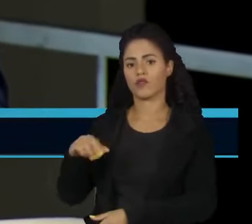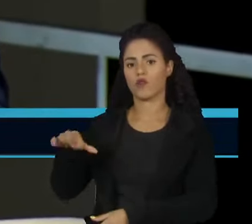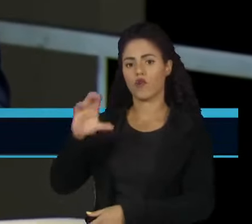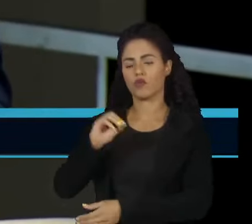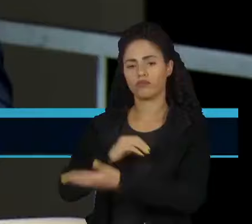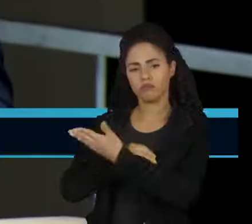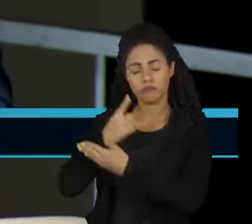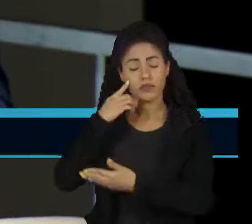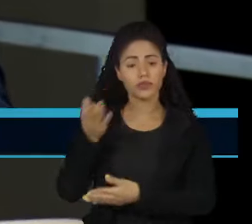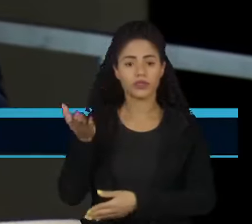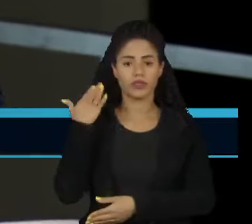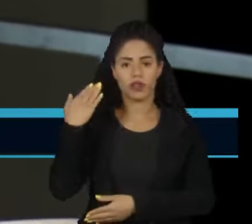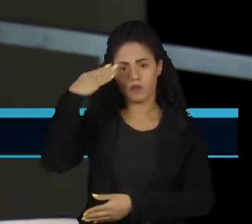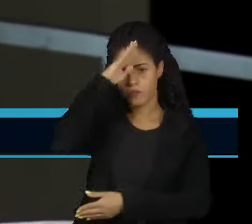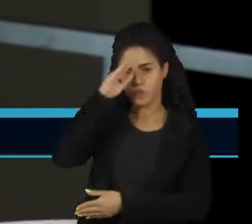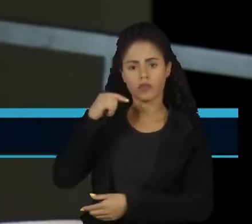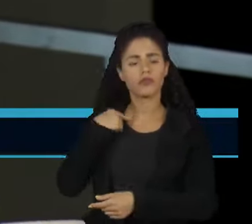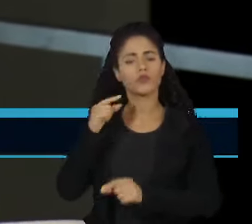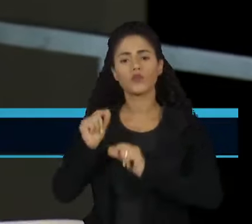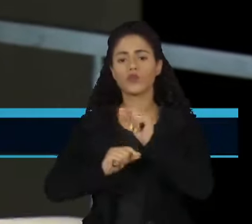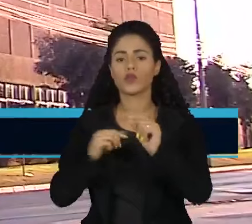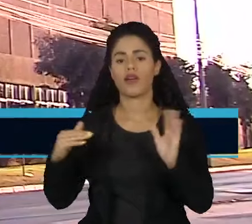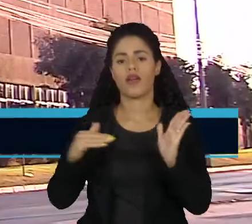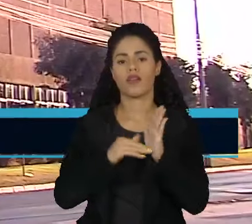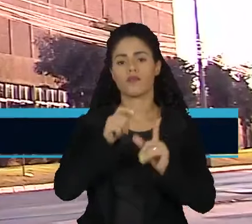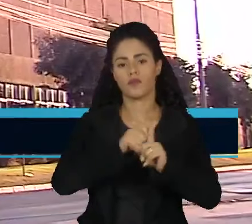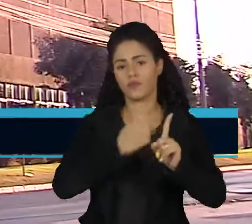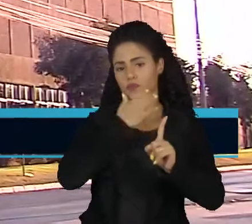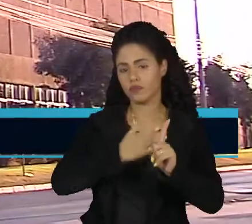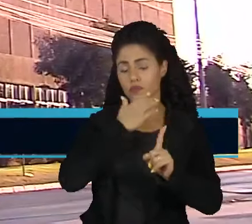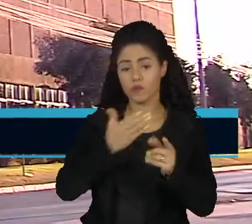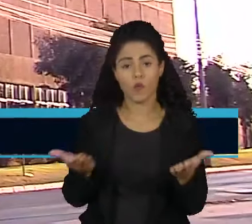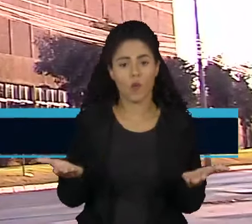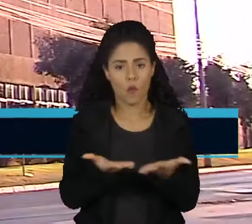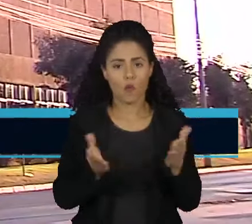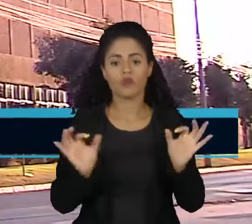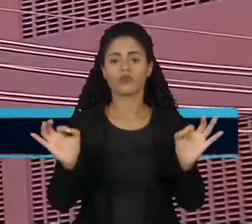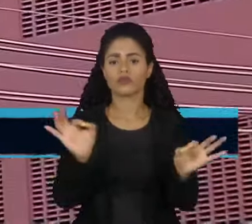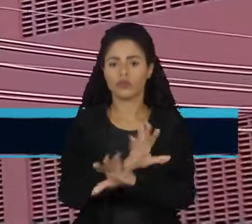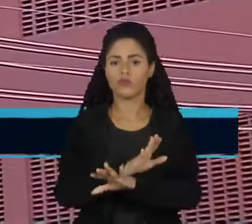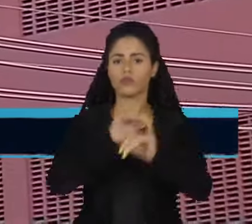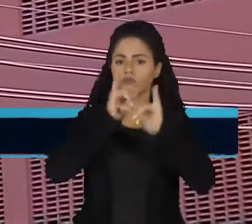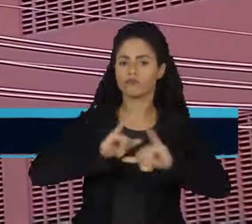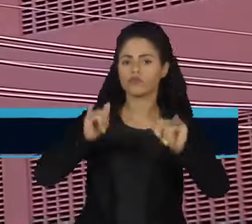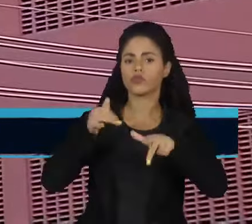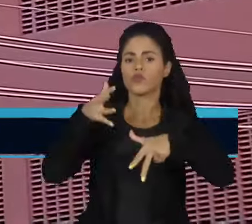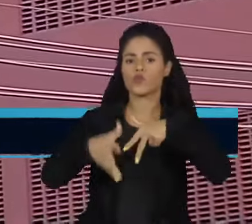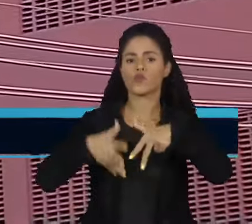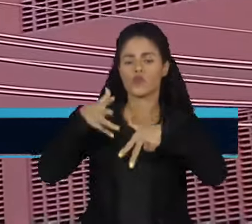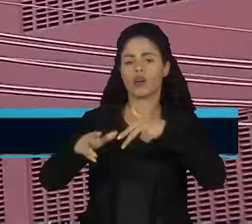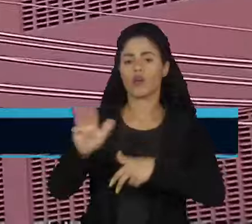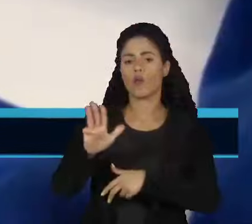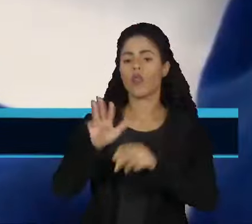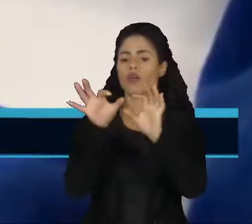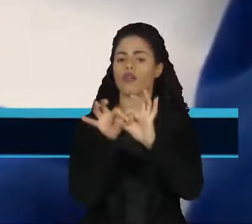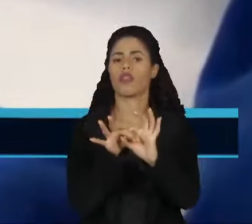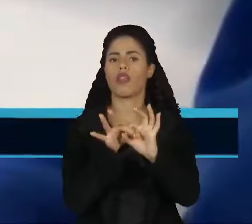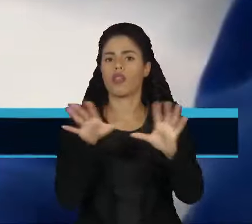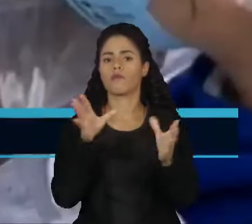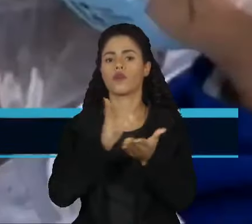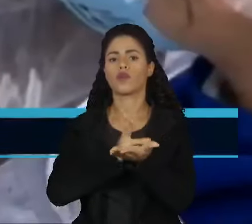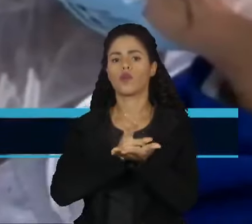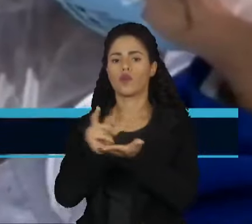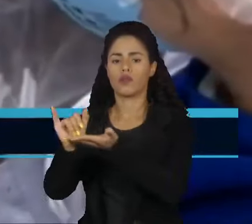nomeado no governo Bolsonaro, tem mandato até dezembro. Hoje, após o discurso de Lula, a agência liberou temporariamente a